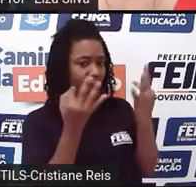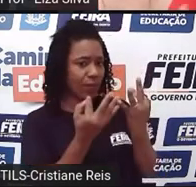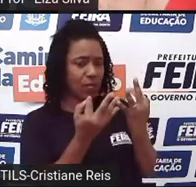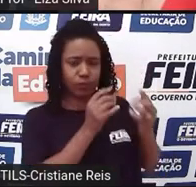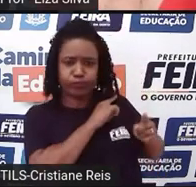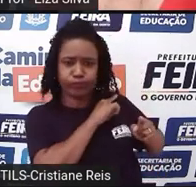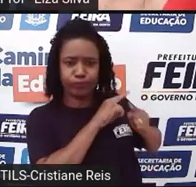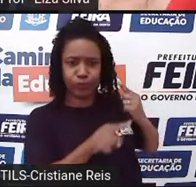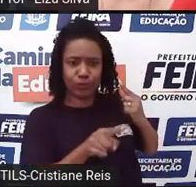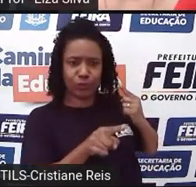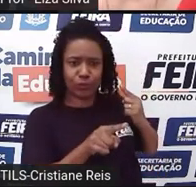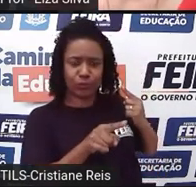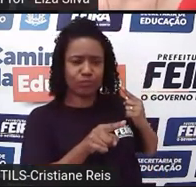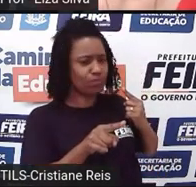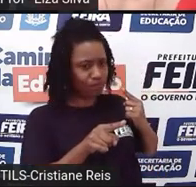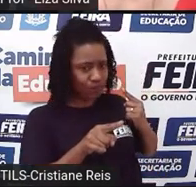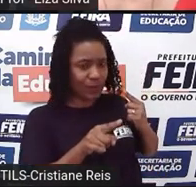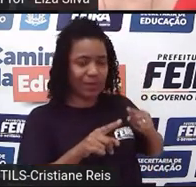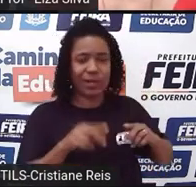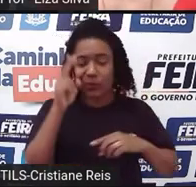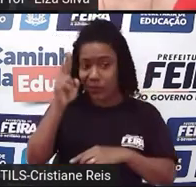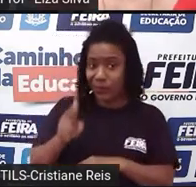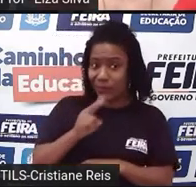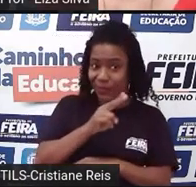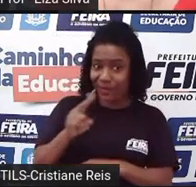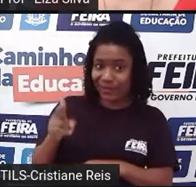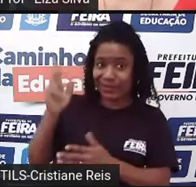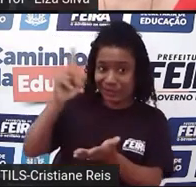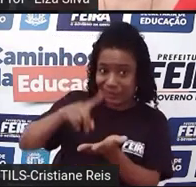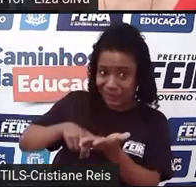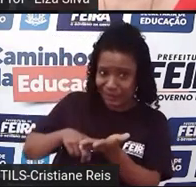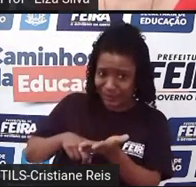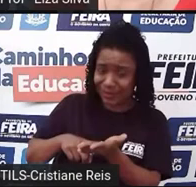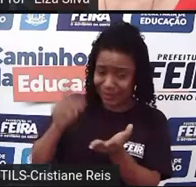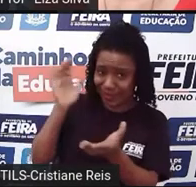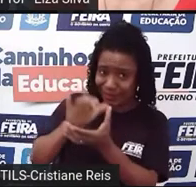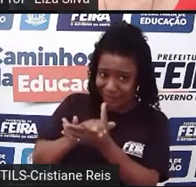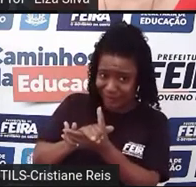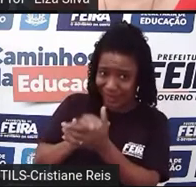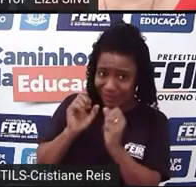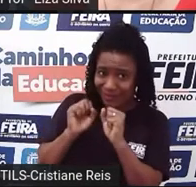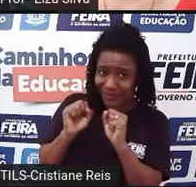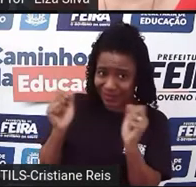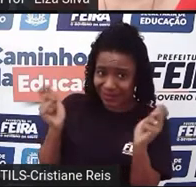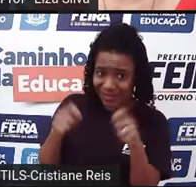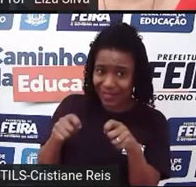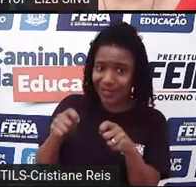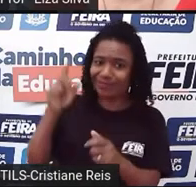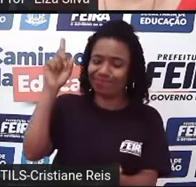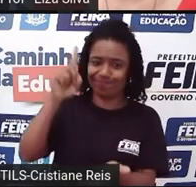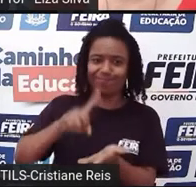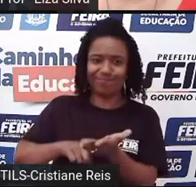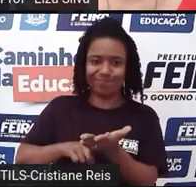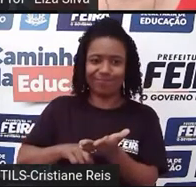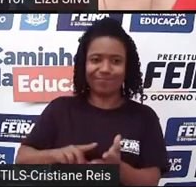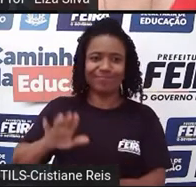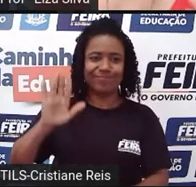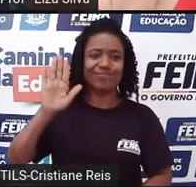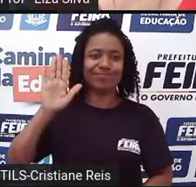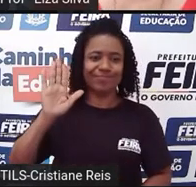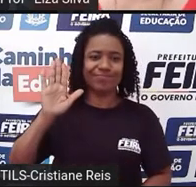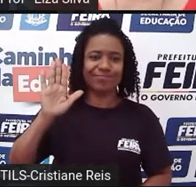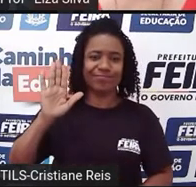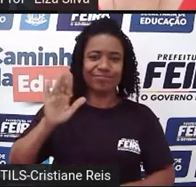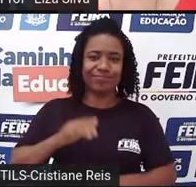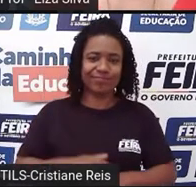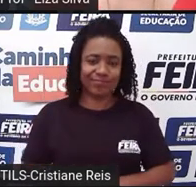apaixonados, eles se casem. Então vamos procurar. Aqui nós temos a figura do Frei Lawrence. É claro que